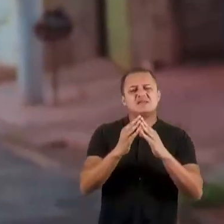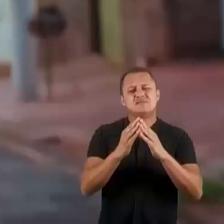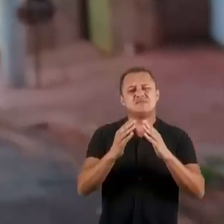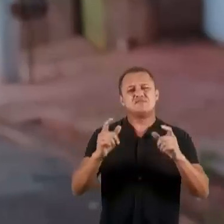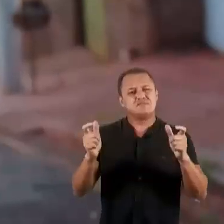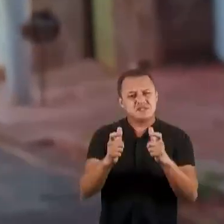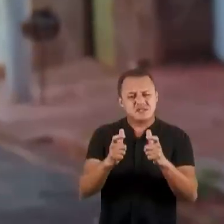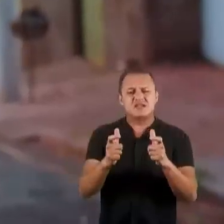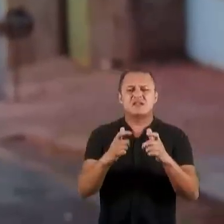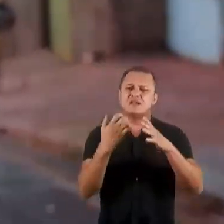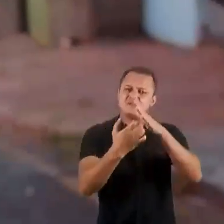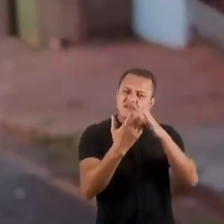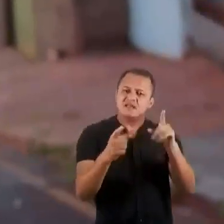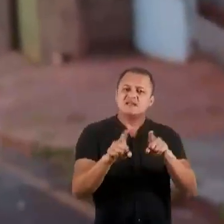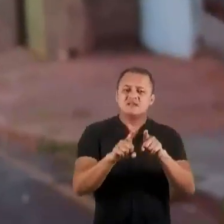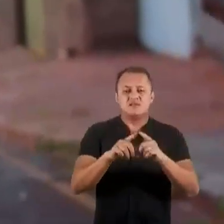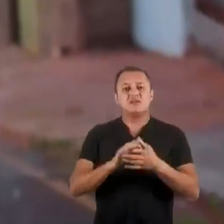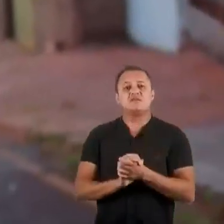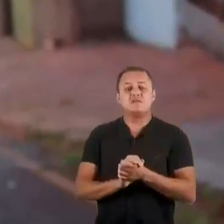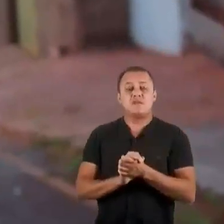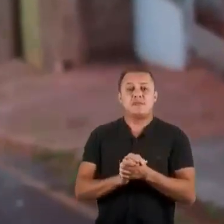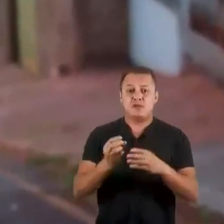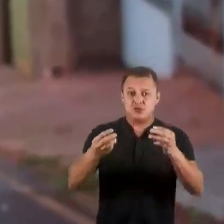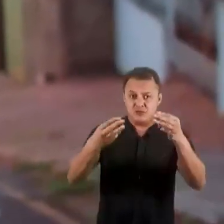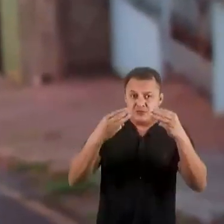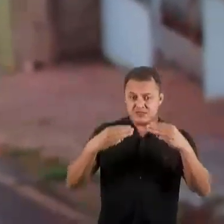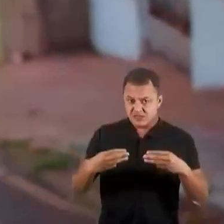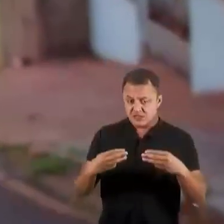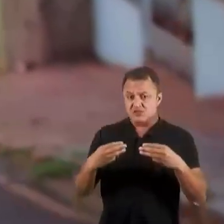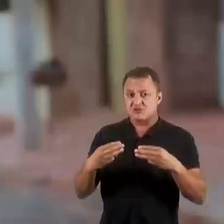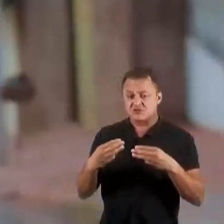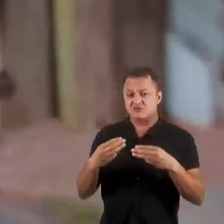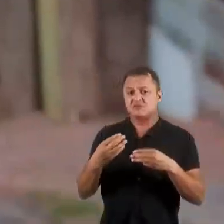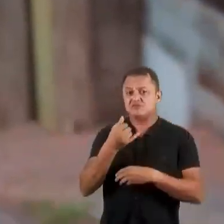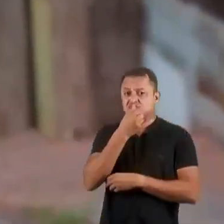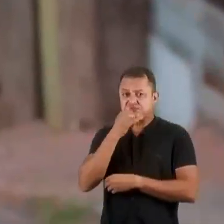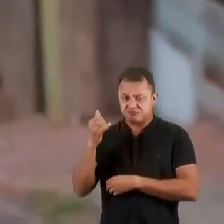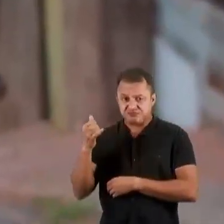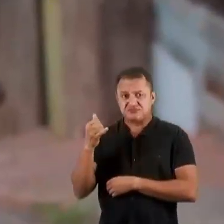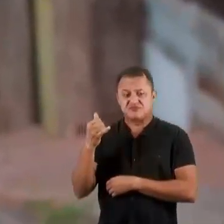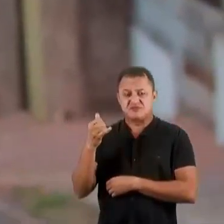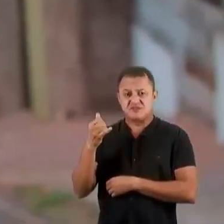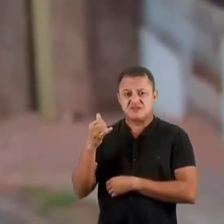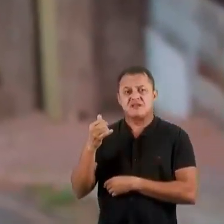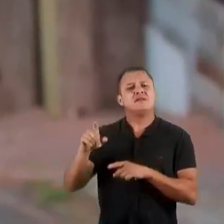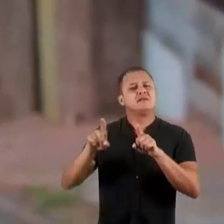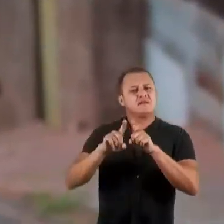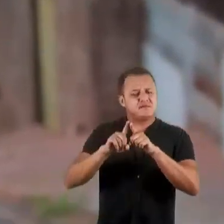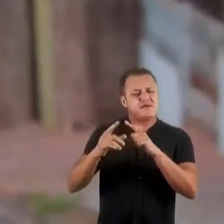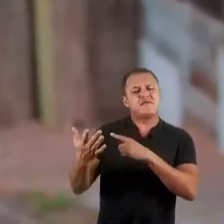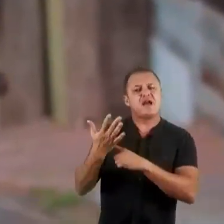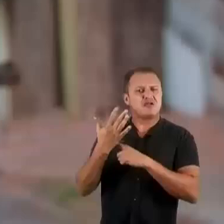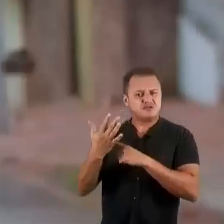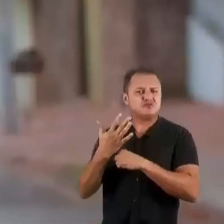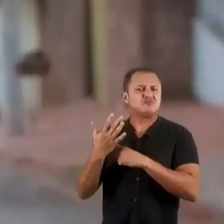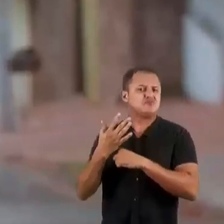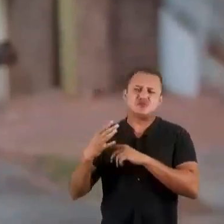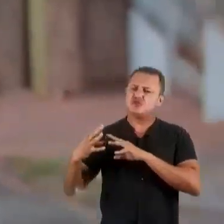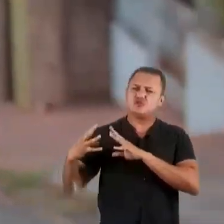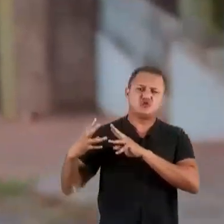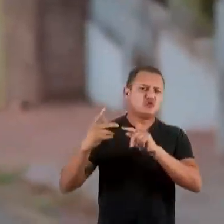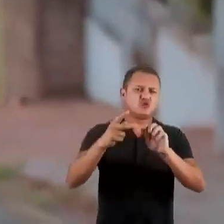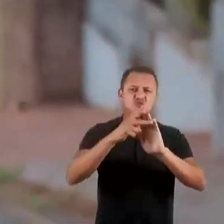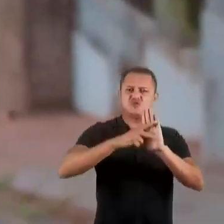residências e pequenas empresas e baratear a conta de luz. O ministro de Minas e Energia, Alexandre Silveira,